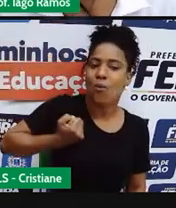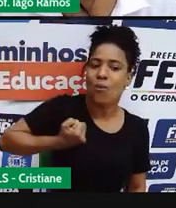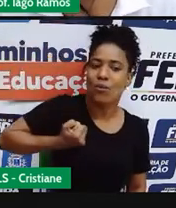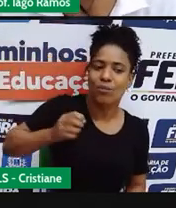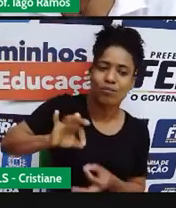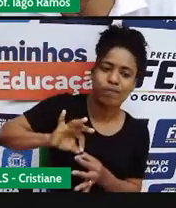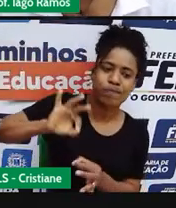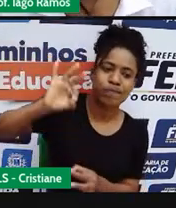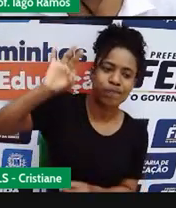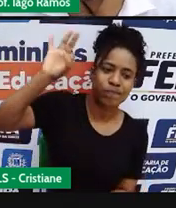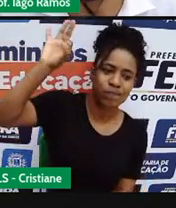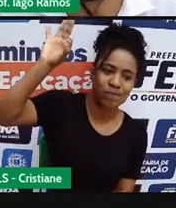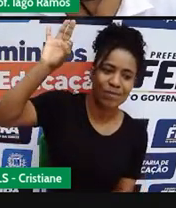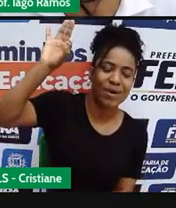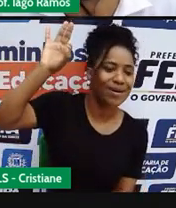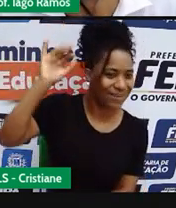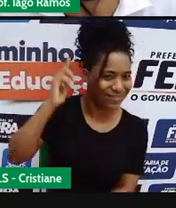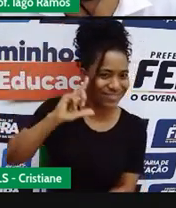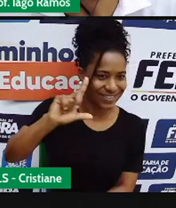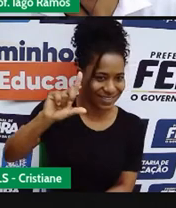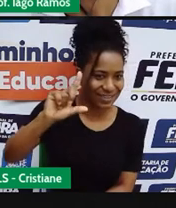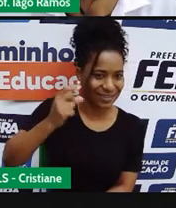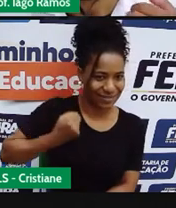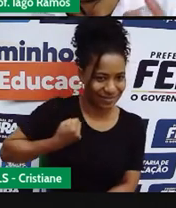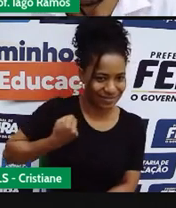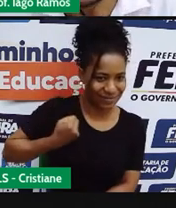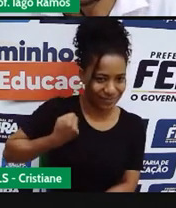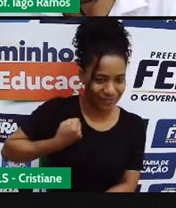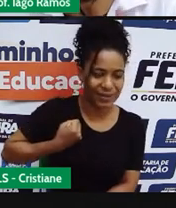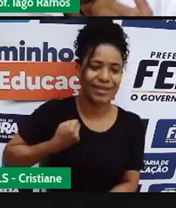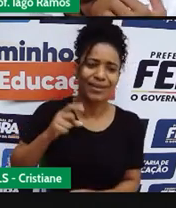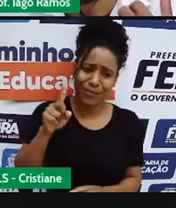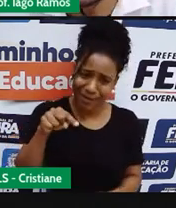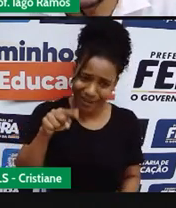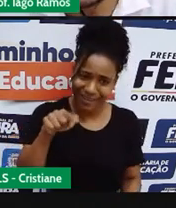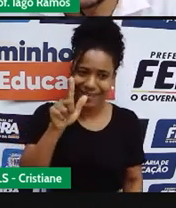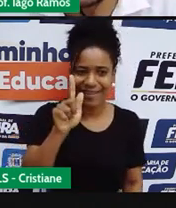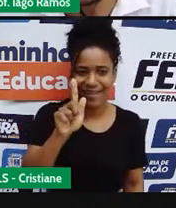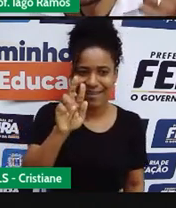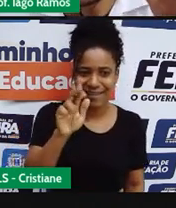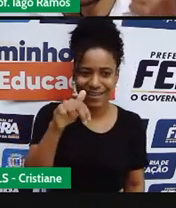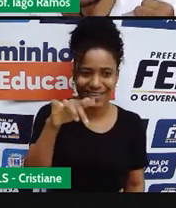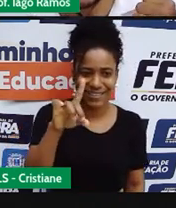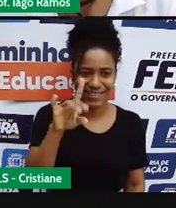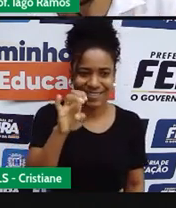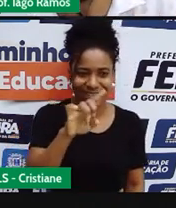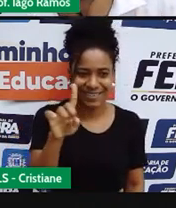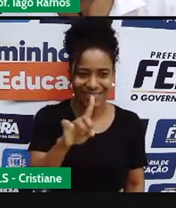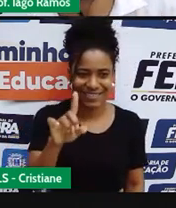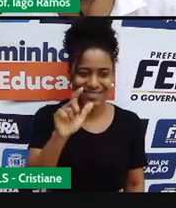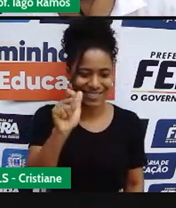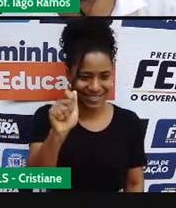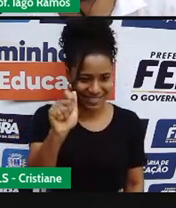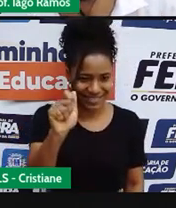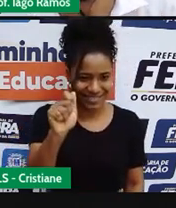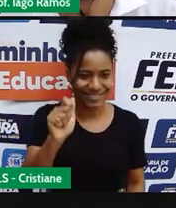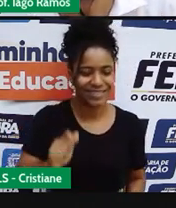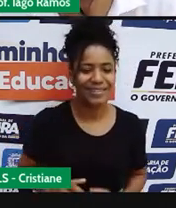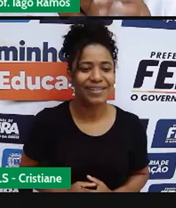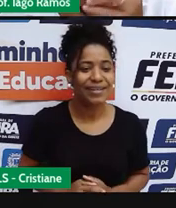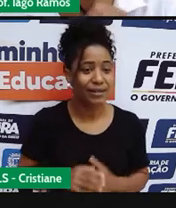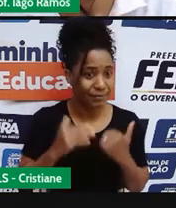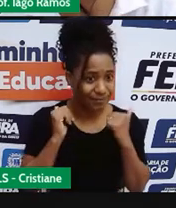consegue medir a sua altura. Tá? Bacana. Massa. E aí é o seguinte, ó.